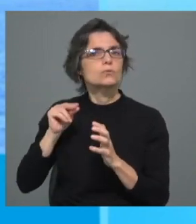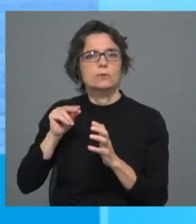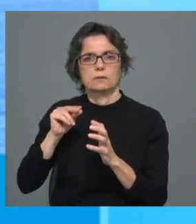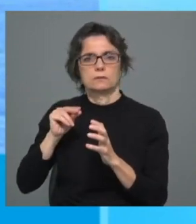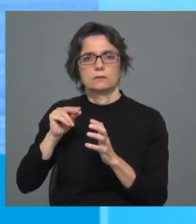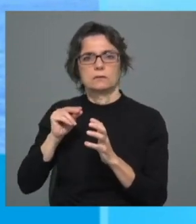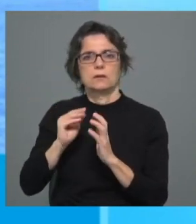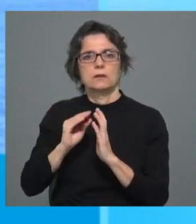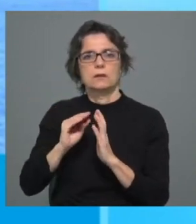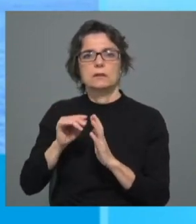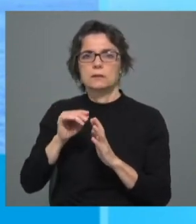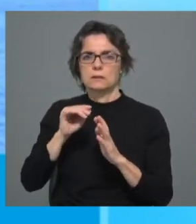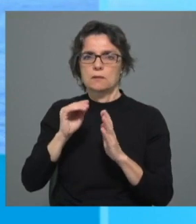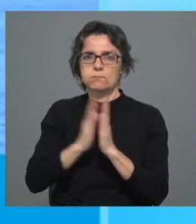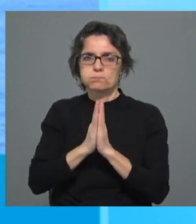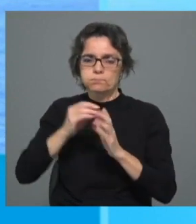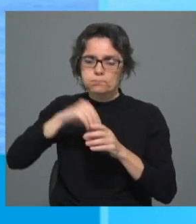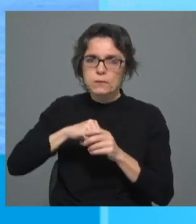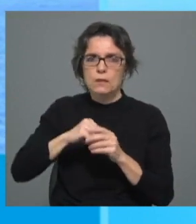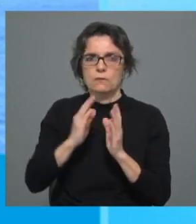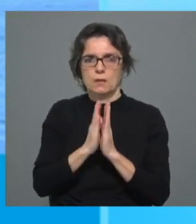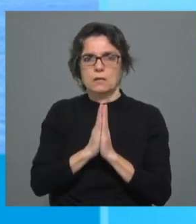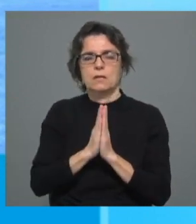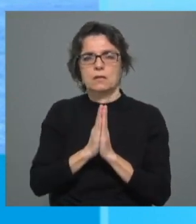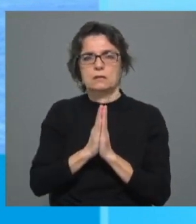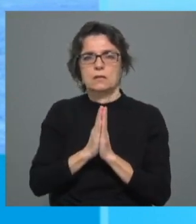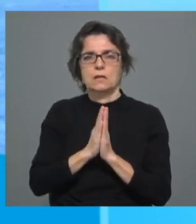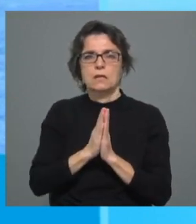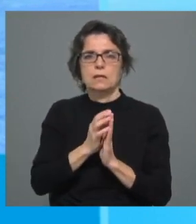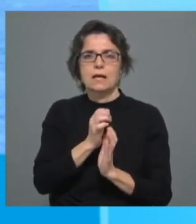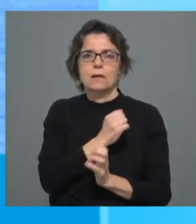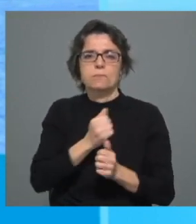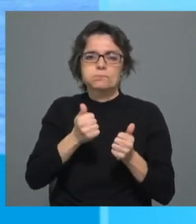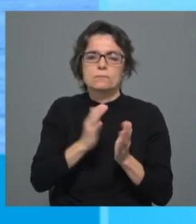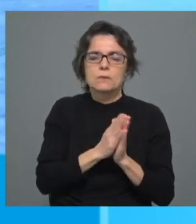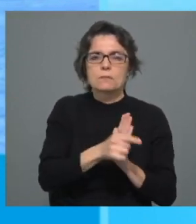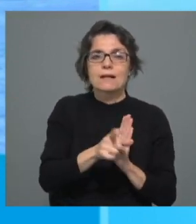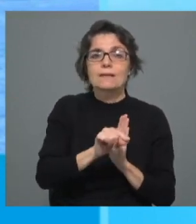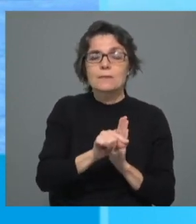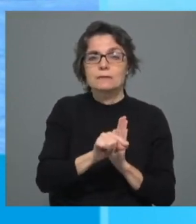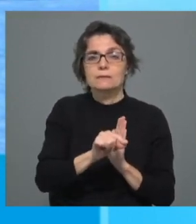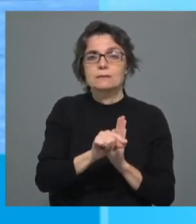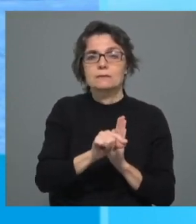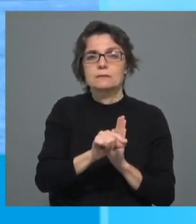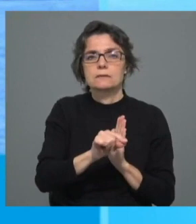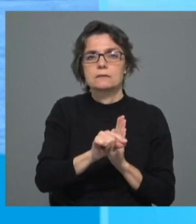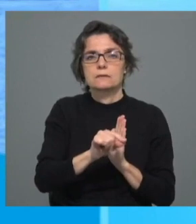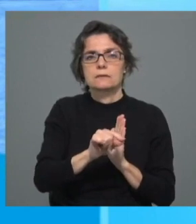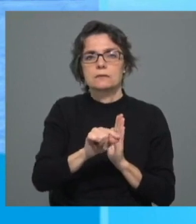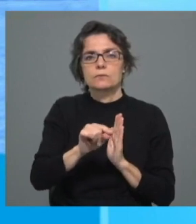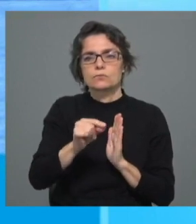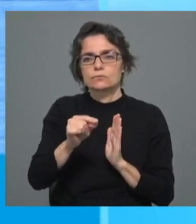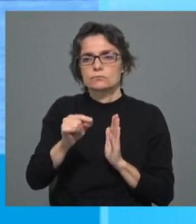Igreja, desde a paróquia ou o presidente da Conferência de Piscopal, um amigo e um aliado em que pode pedir